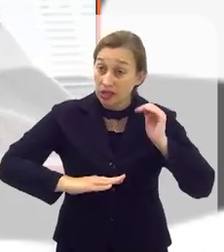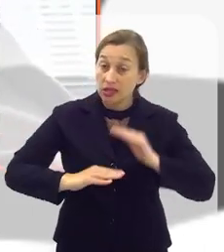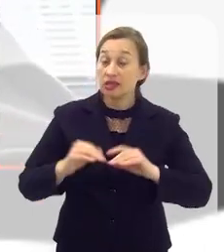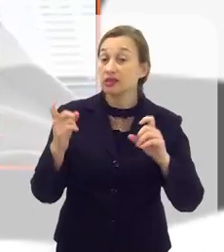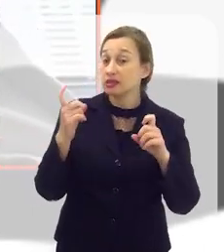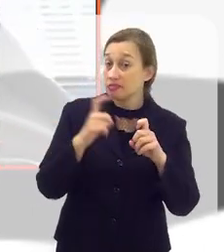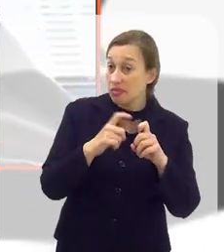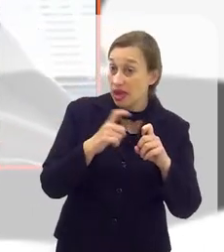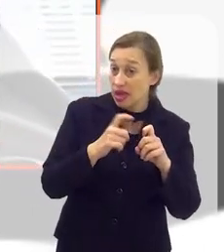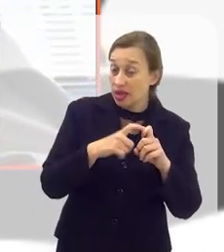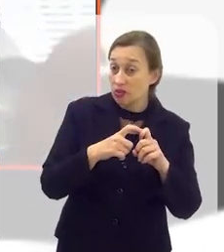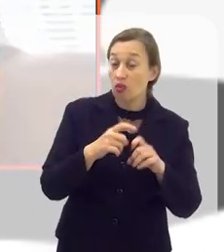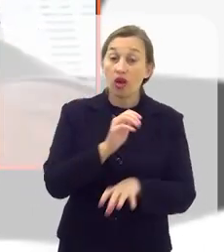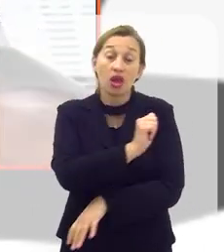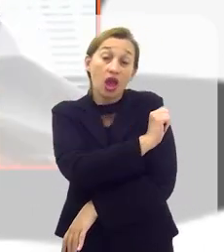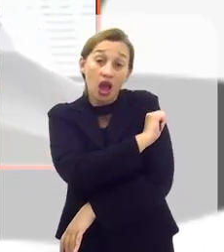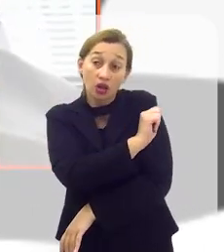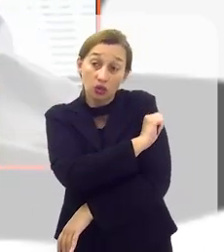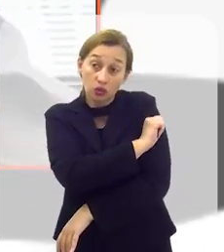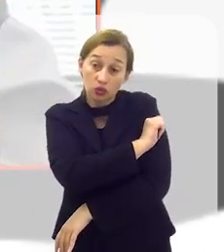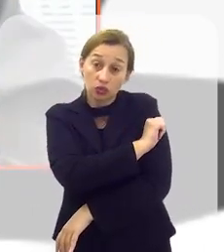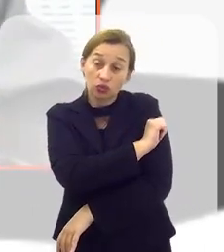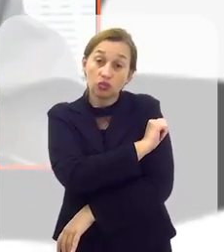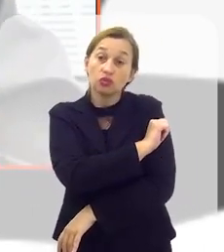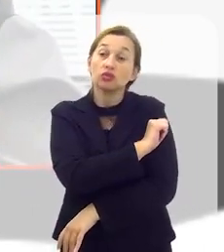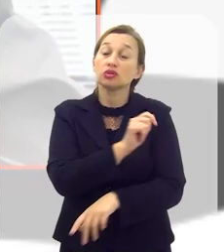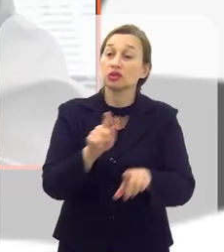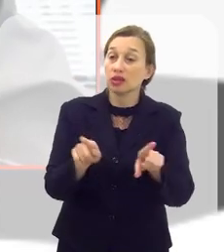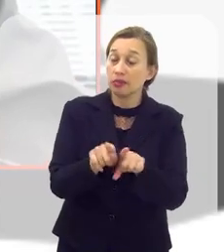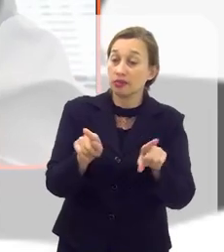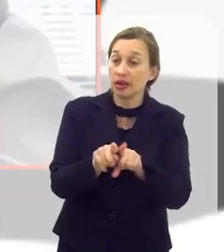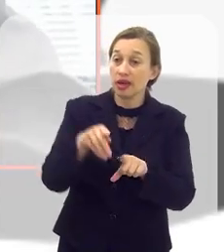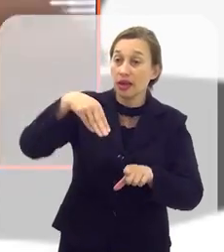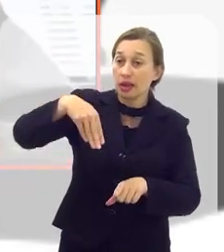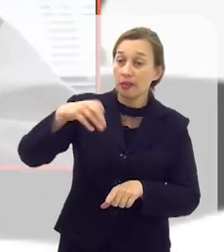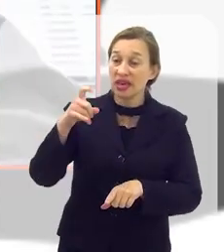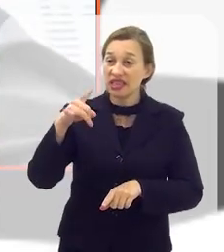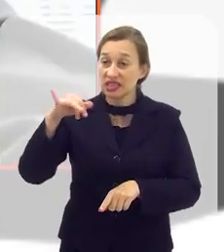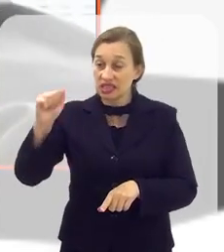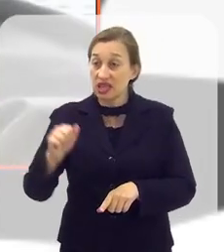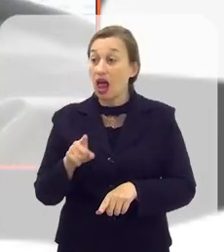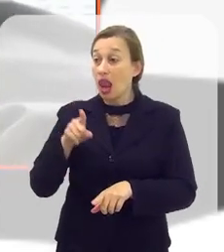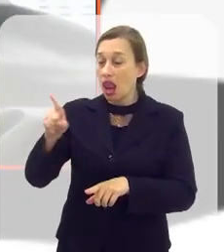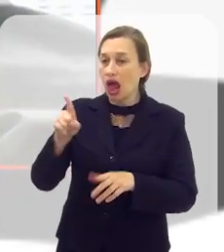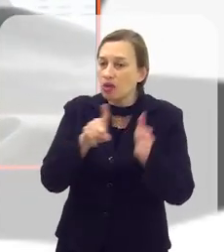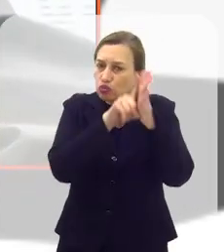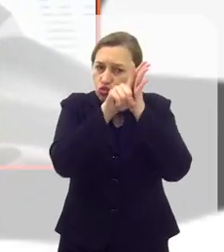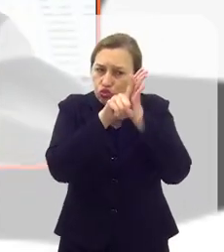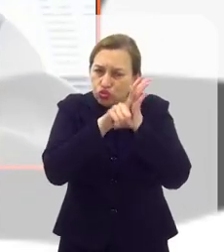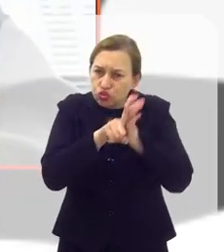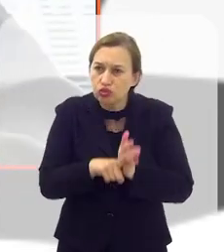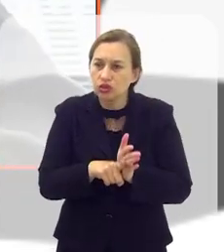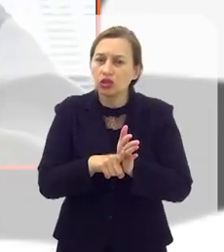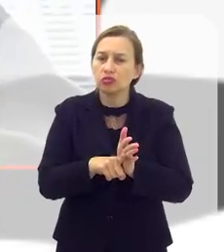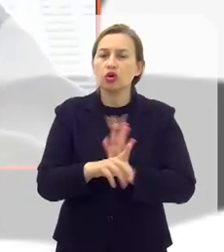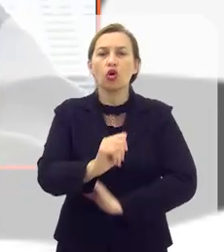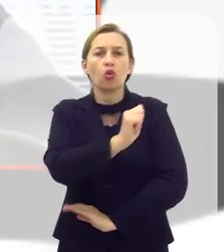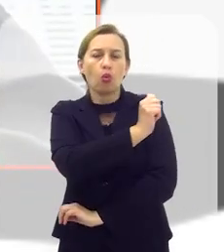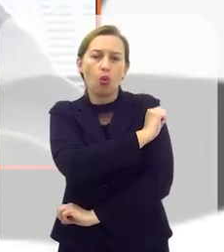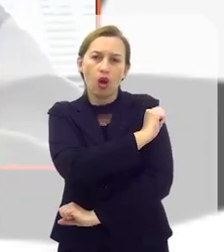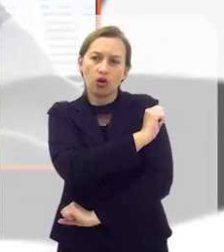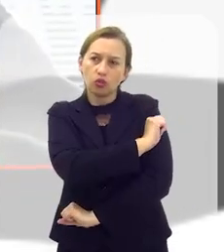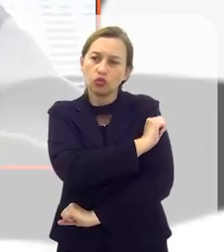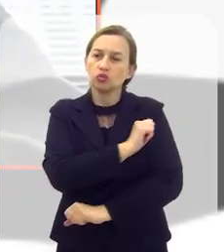da medicina e alunos da medicina. Então, lá é feito um exame com